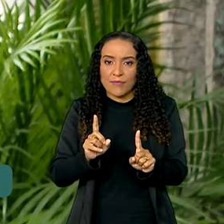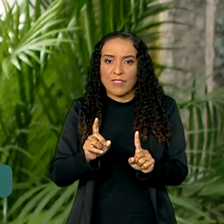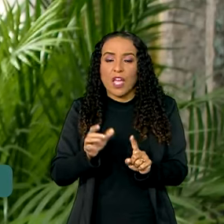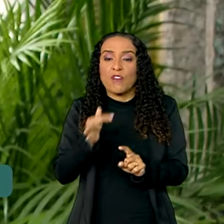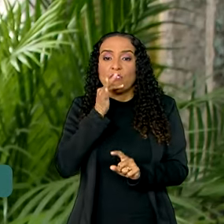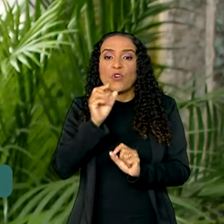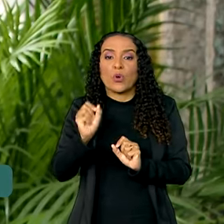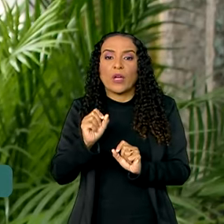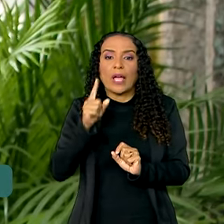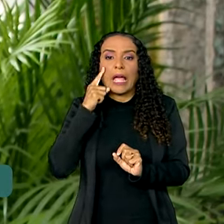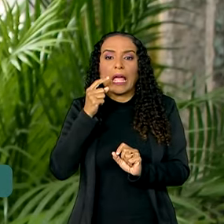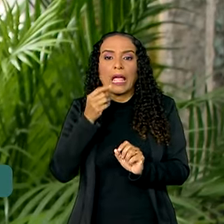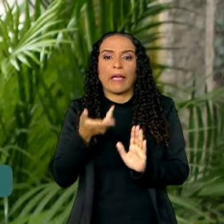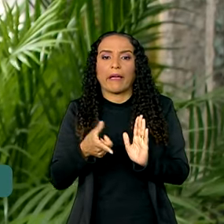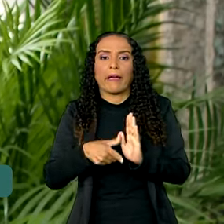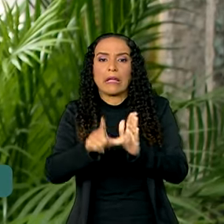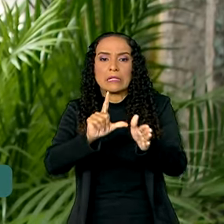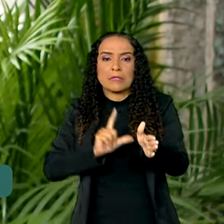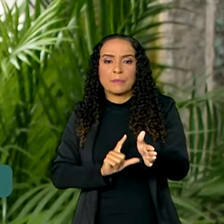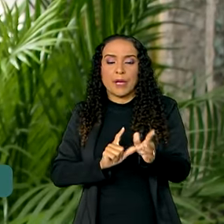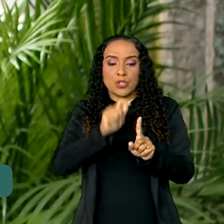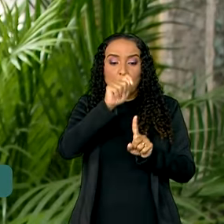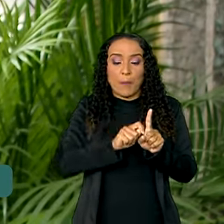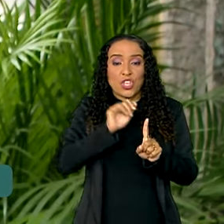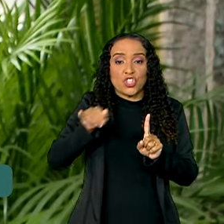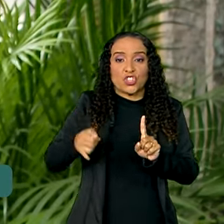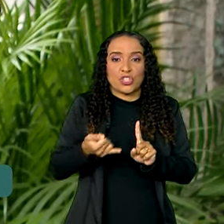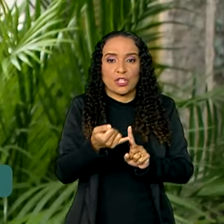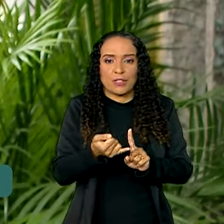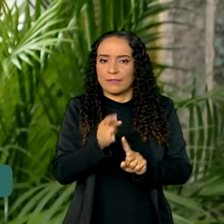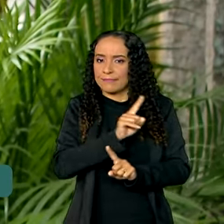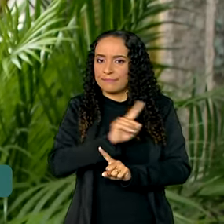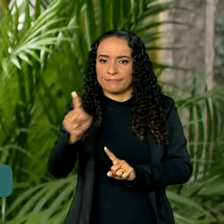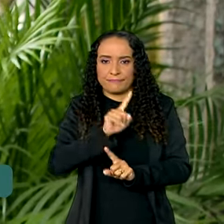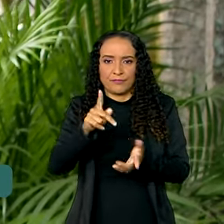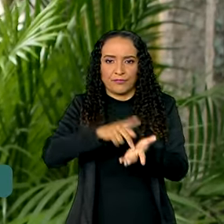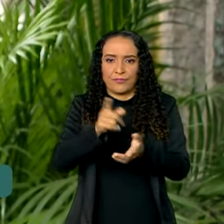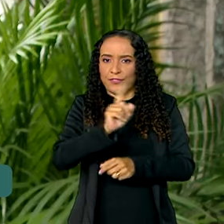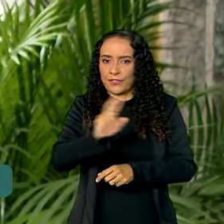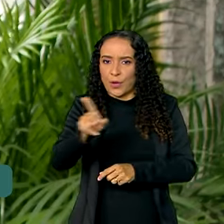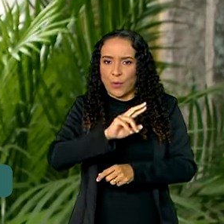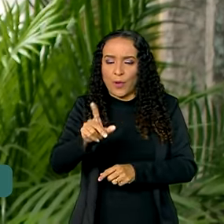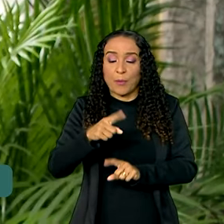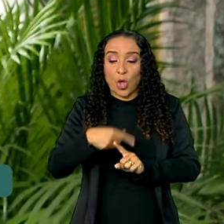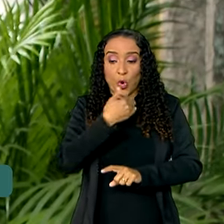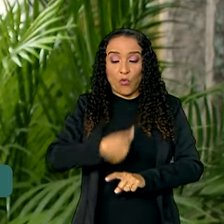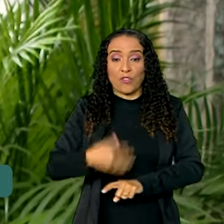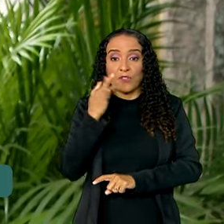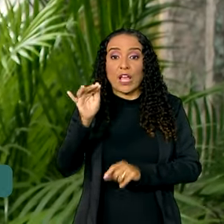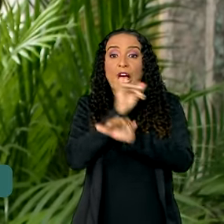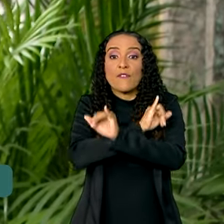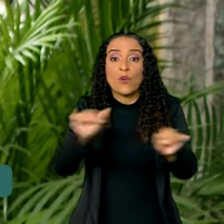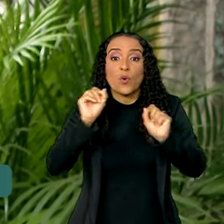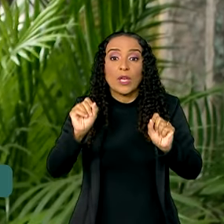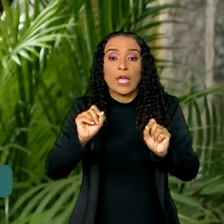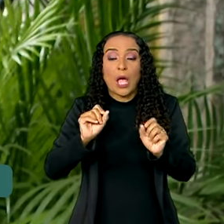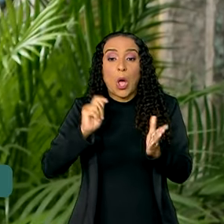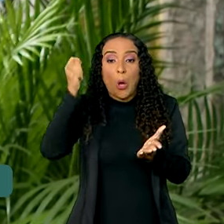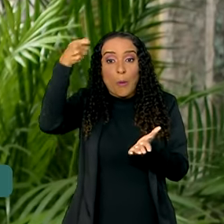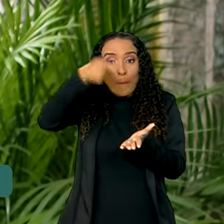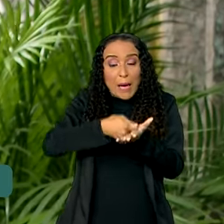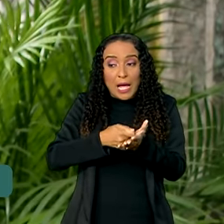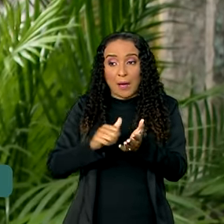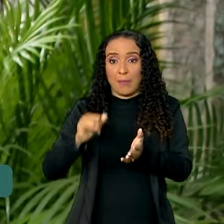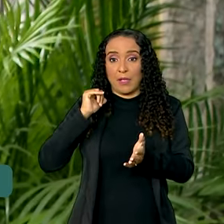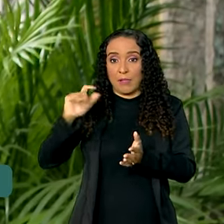boato, seria uma antecipação da parcela de janeiro. Bom, isso não procede. O que o governo federal informou é que o pagamento